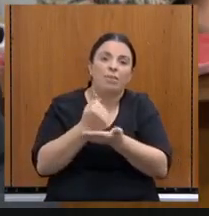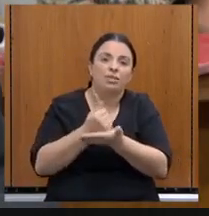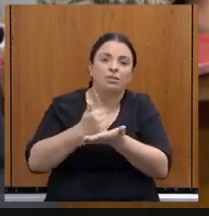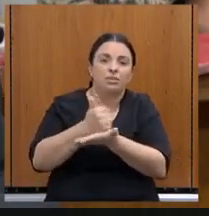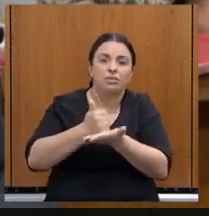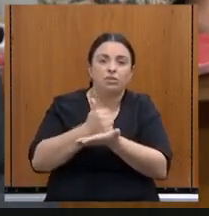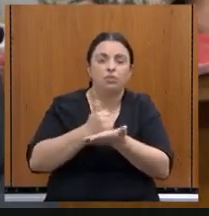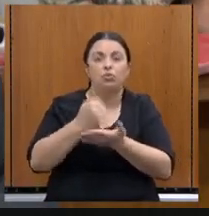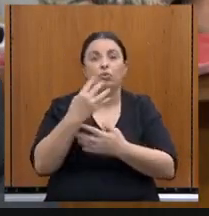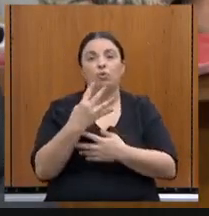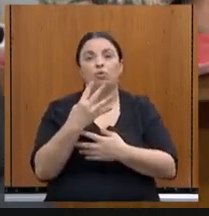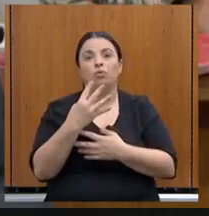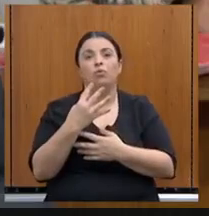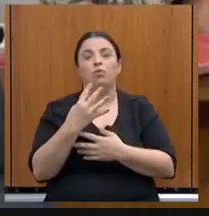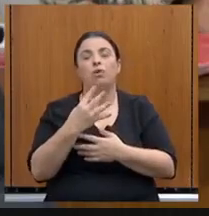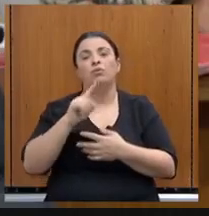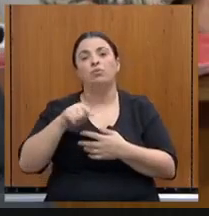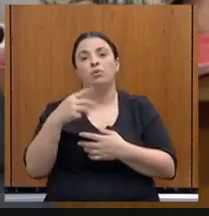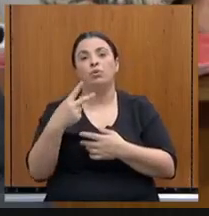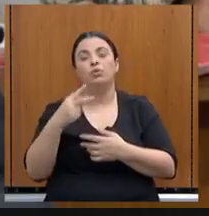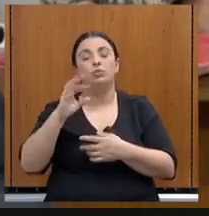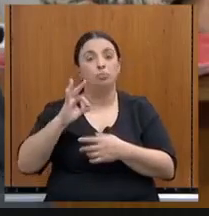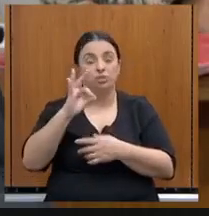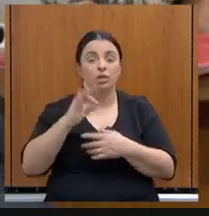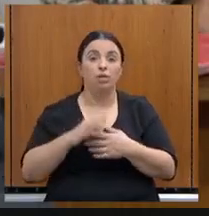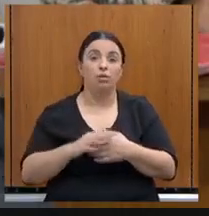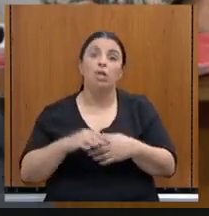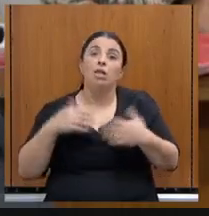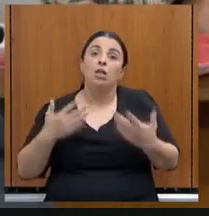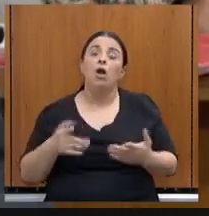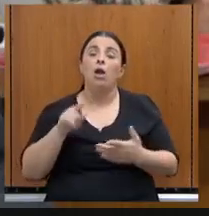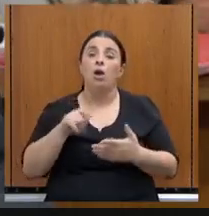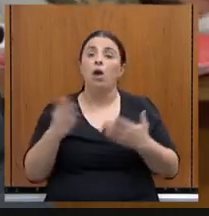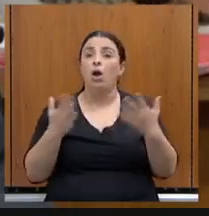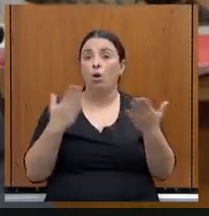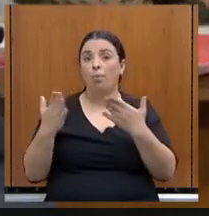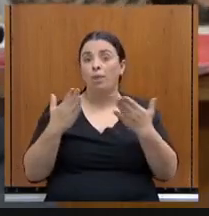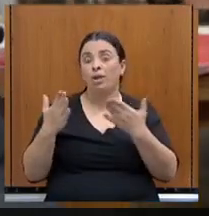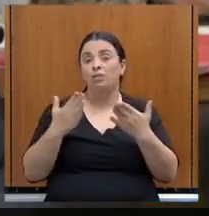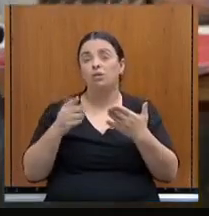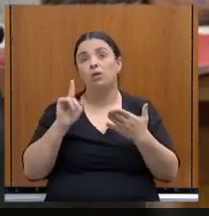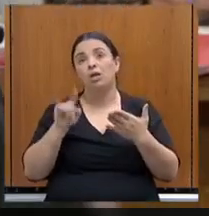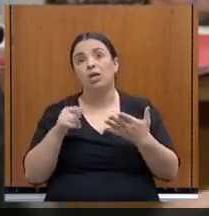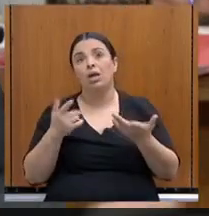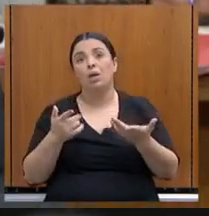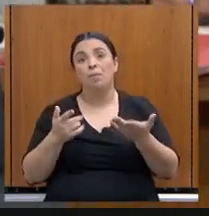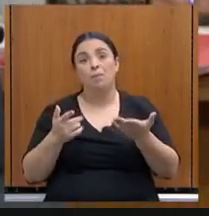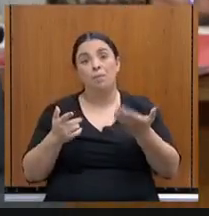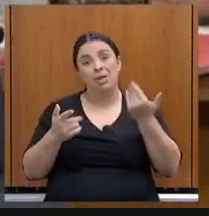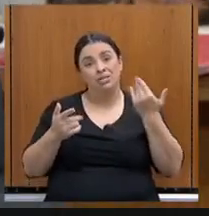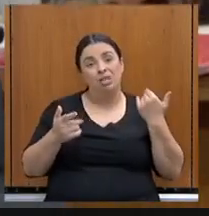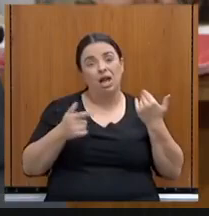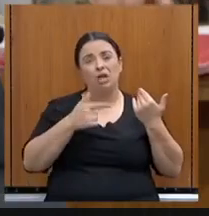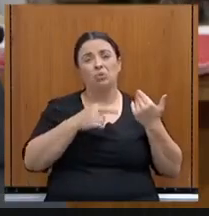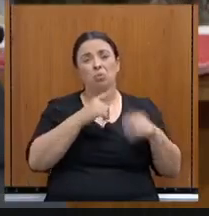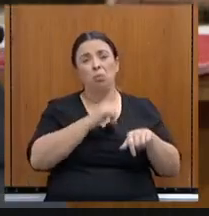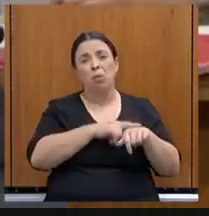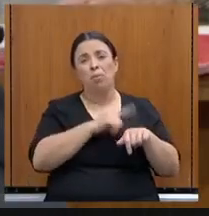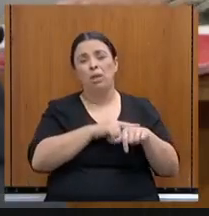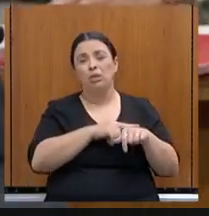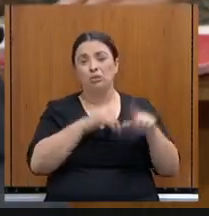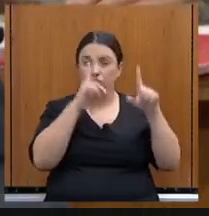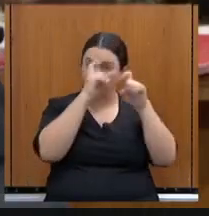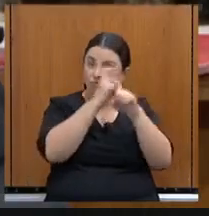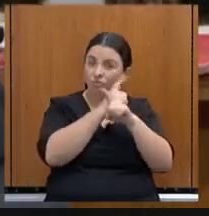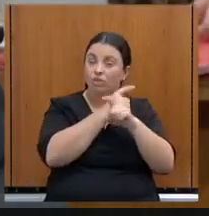também estamos fazendo uma comparação com o momento de arrecadação deprimida de 2020. Então, isso quer dizer que a base